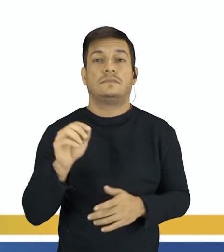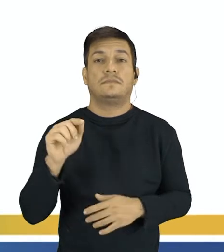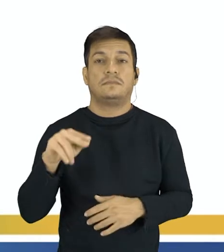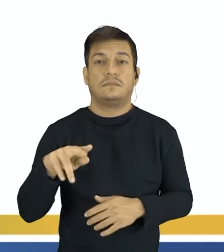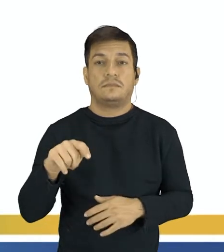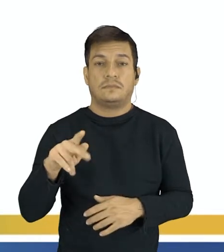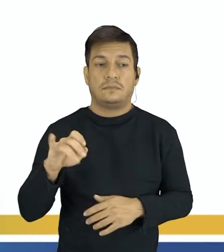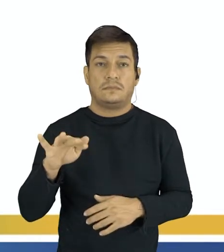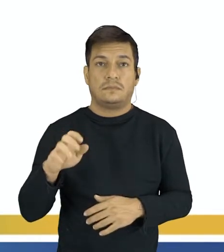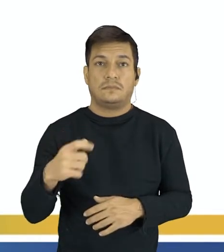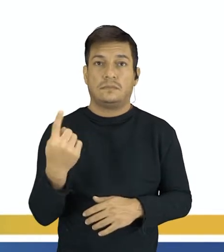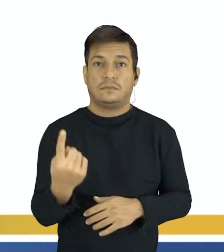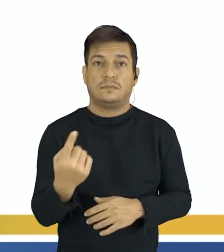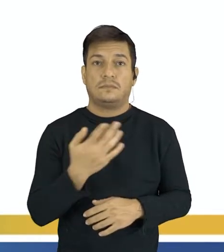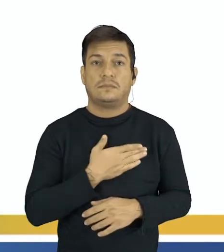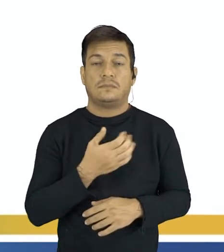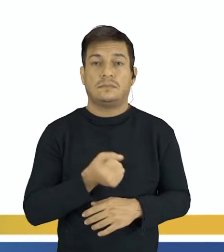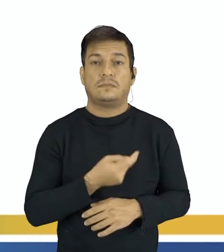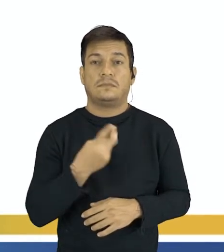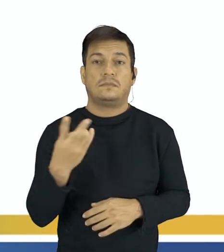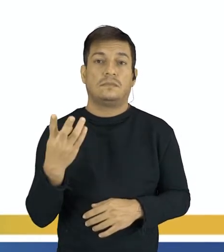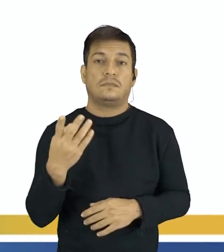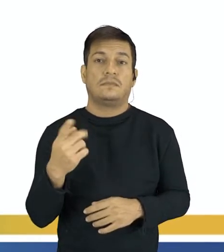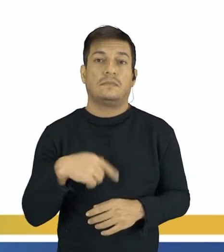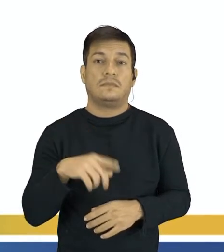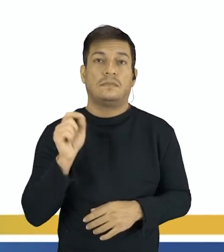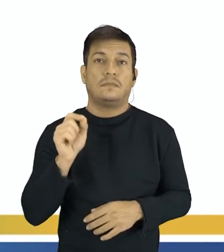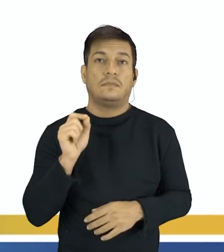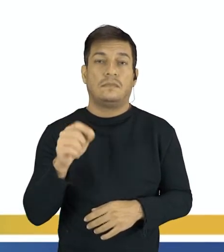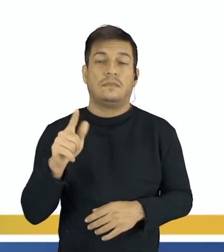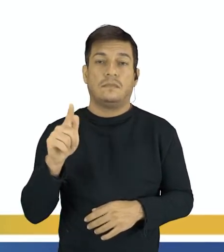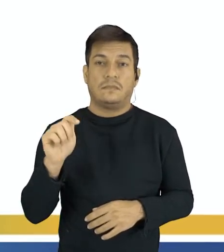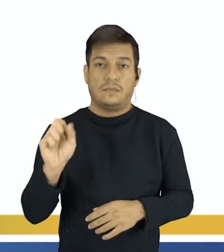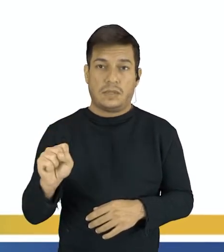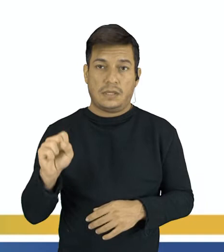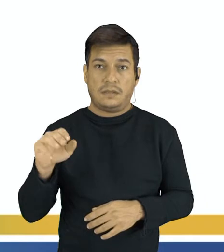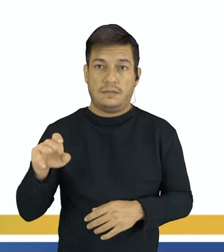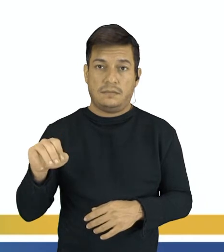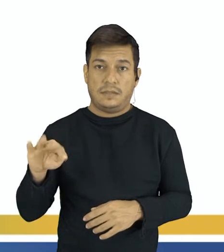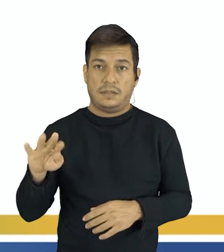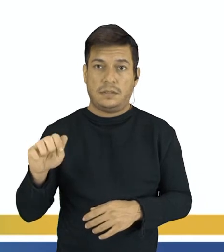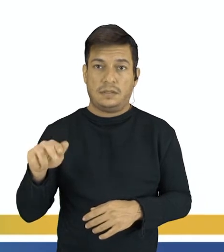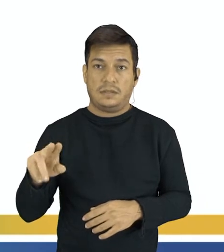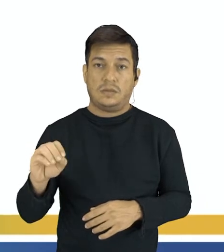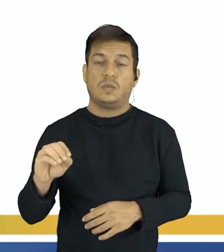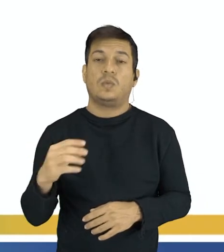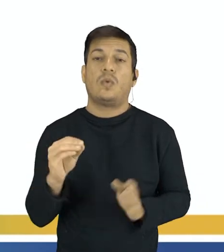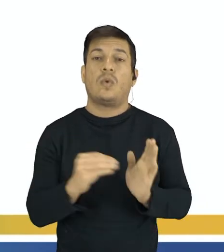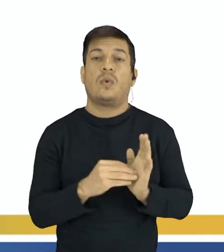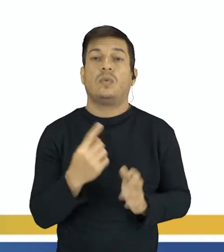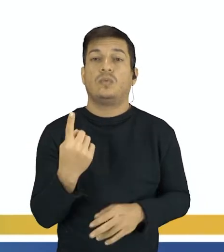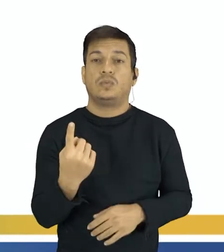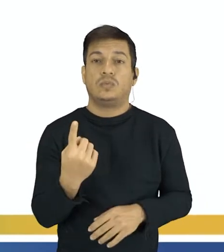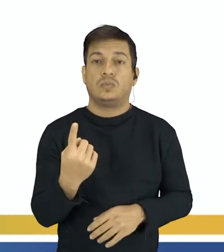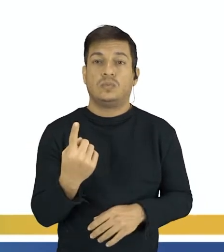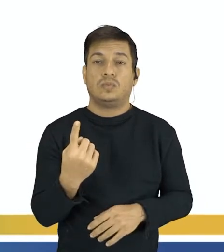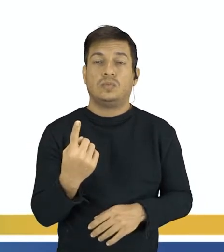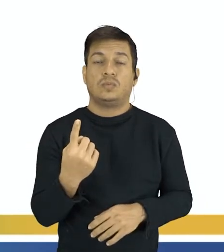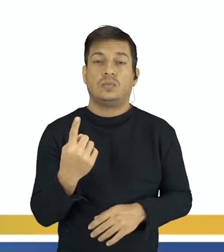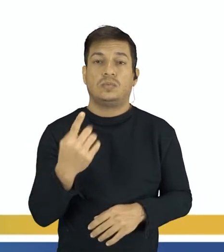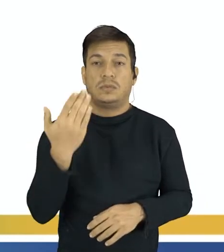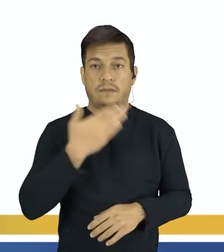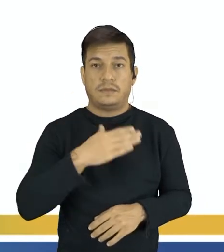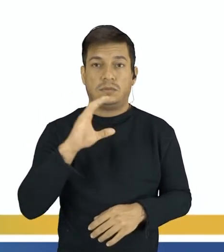1 à substância com maior número de átomos, que no caso ali é o gás metano. Então, a gente coloca um 1 na frente do